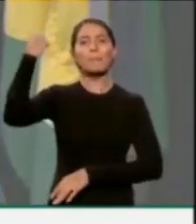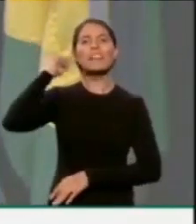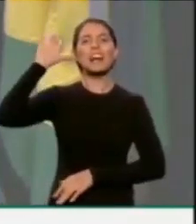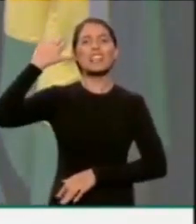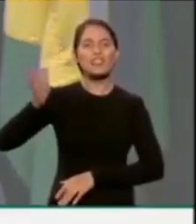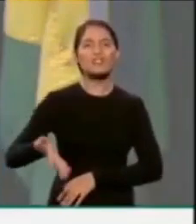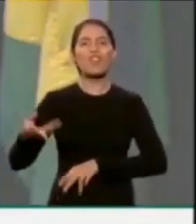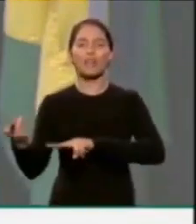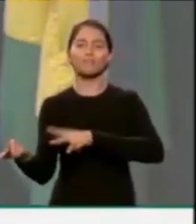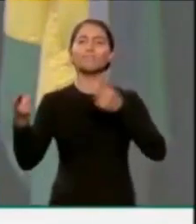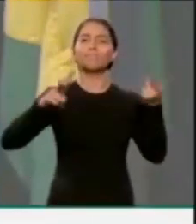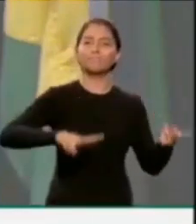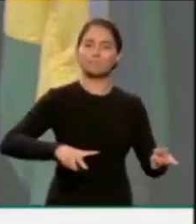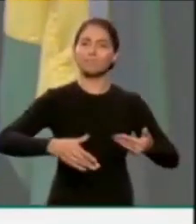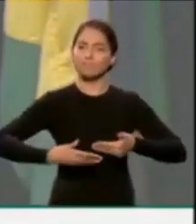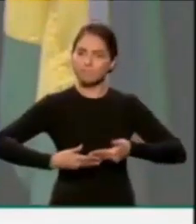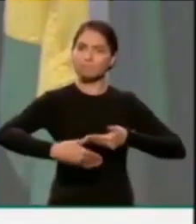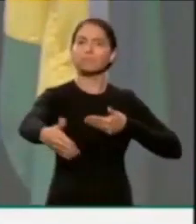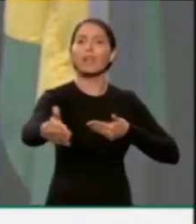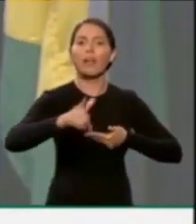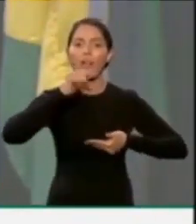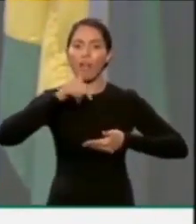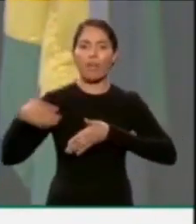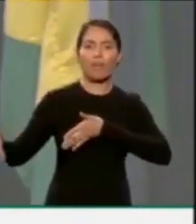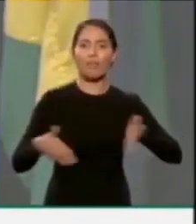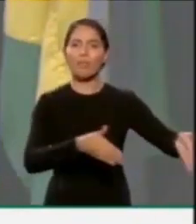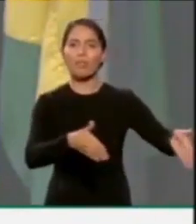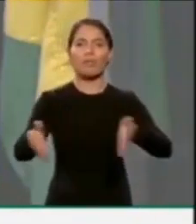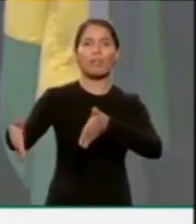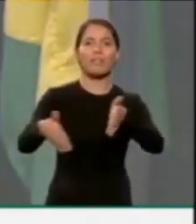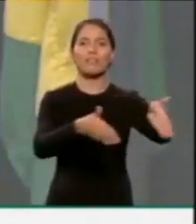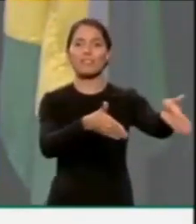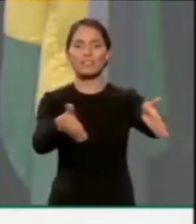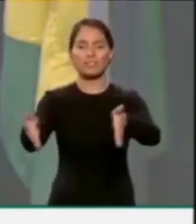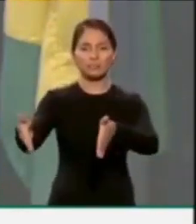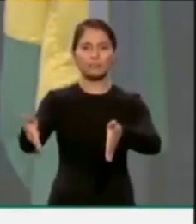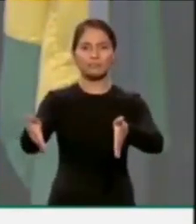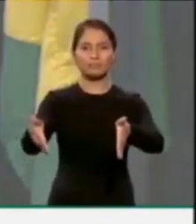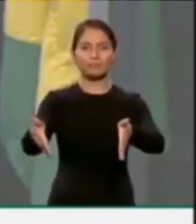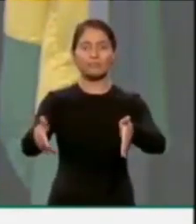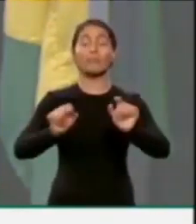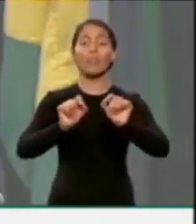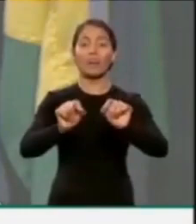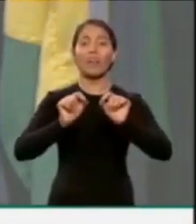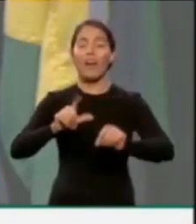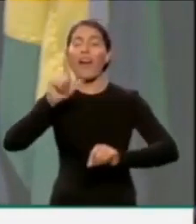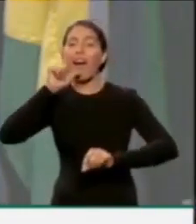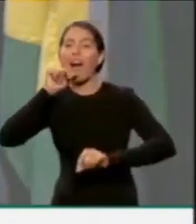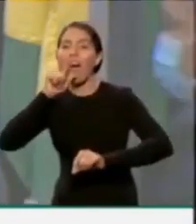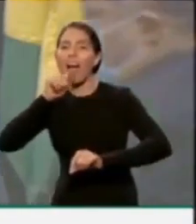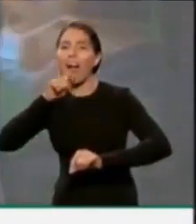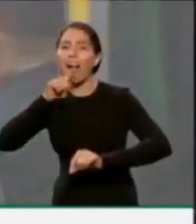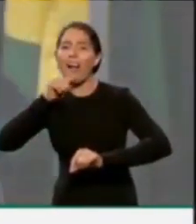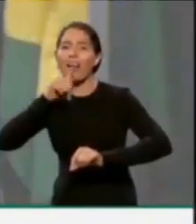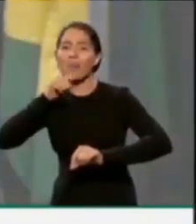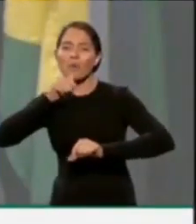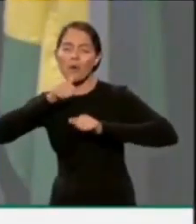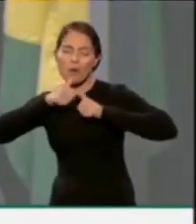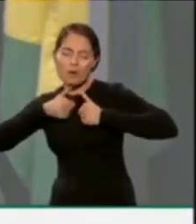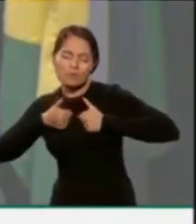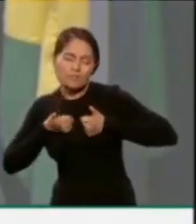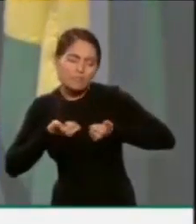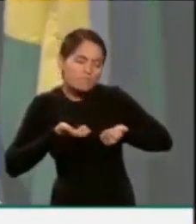e fez a inauguração dessa obra, trecho da obra, levando água a milhões de